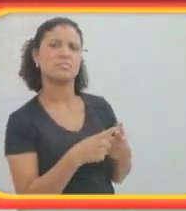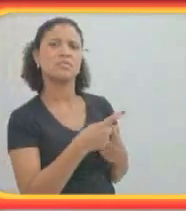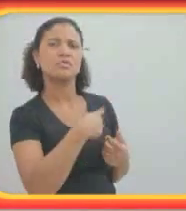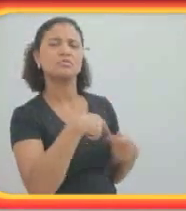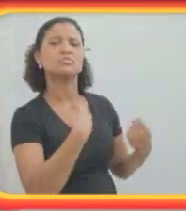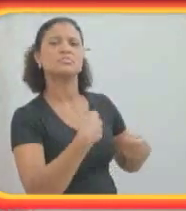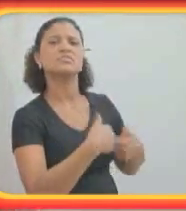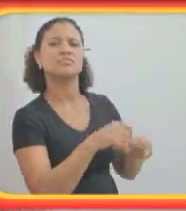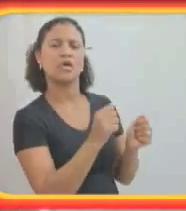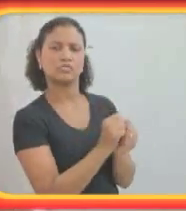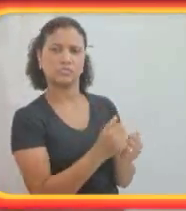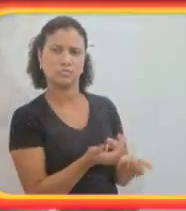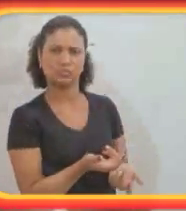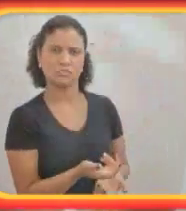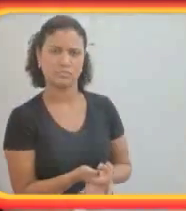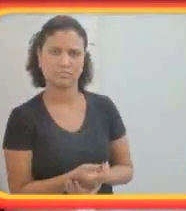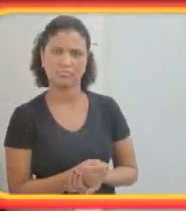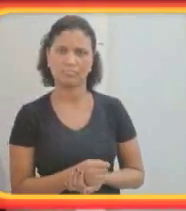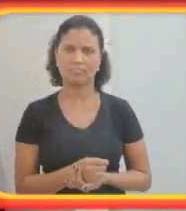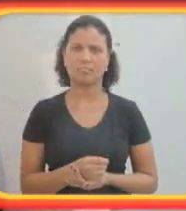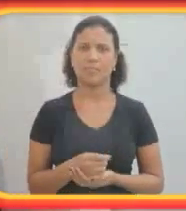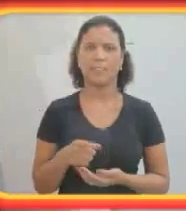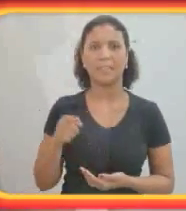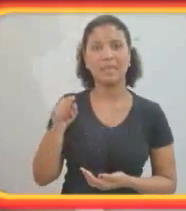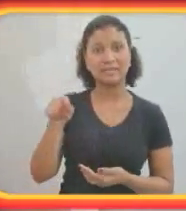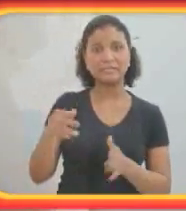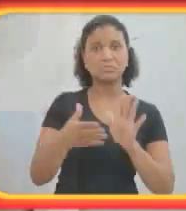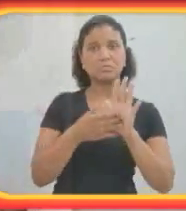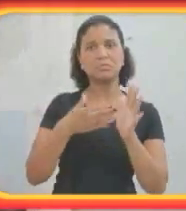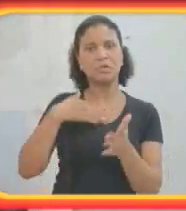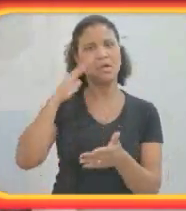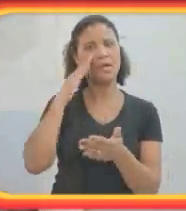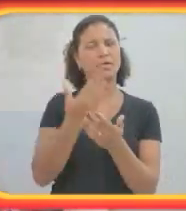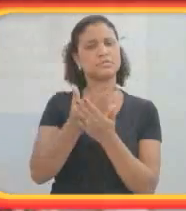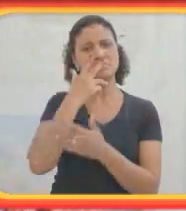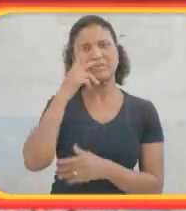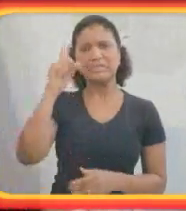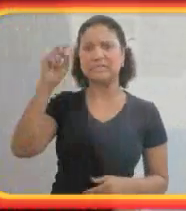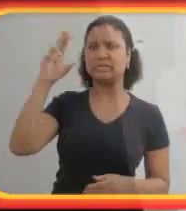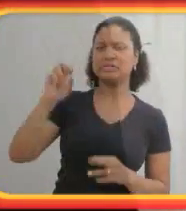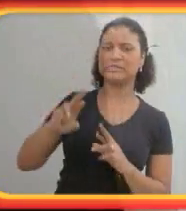E a propósito, eu acredito em um Deus diferente do seu e isso não faz sentido.